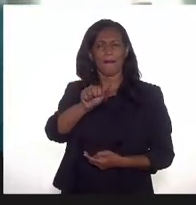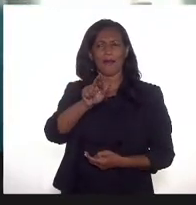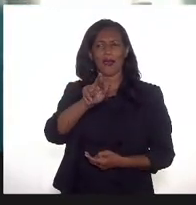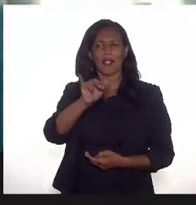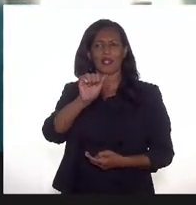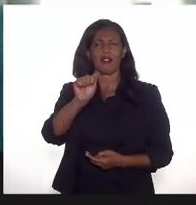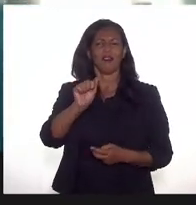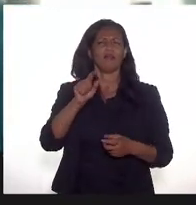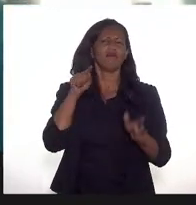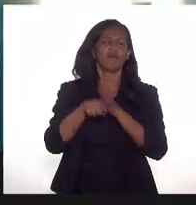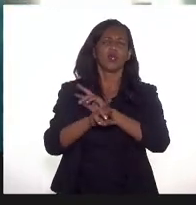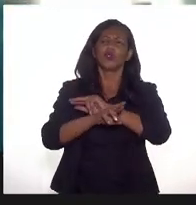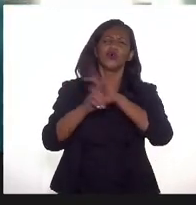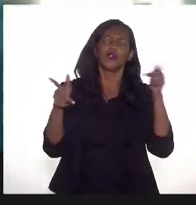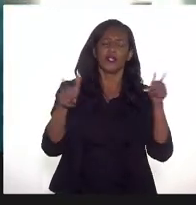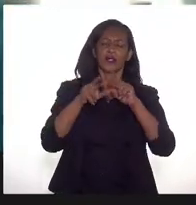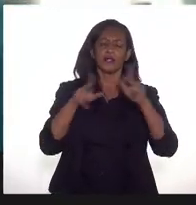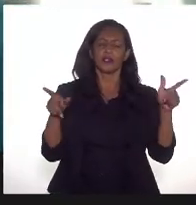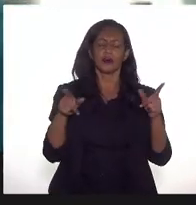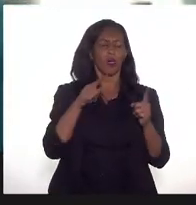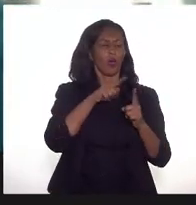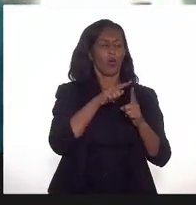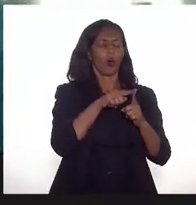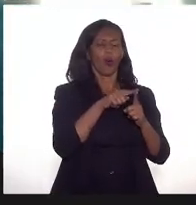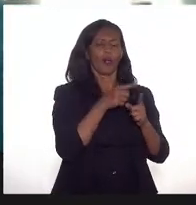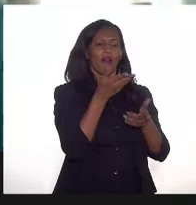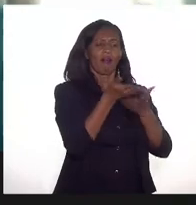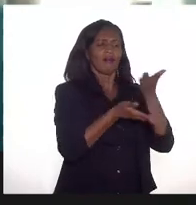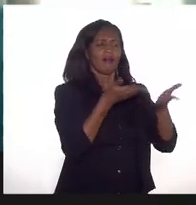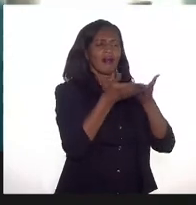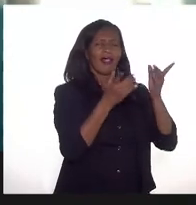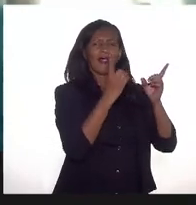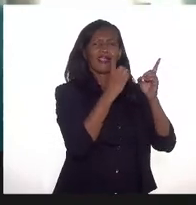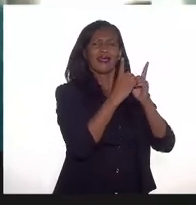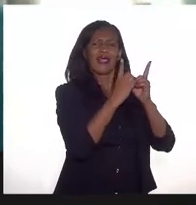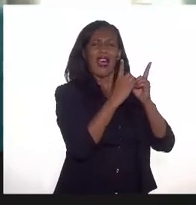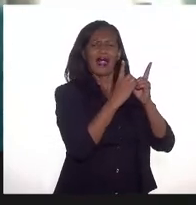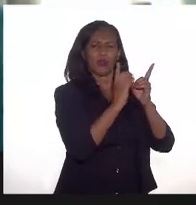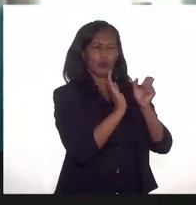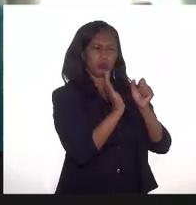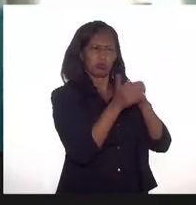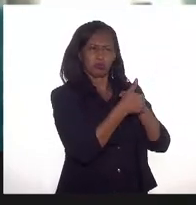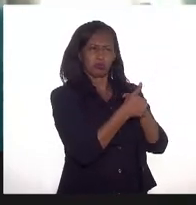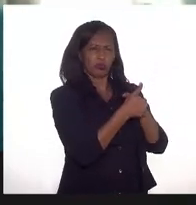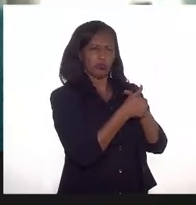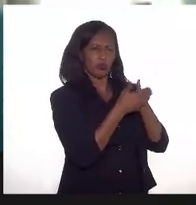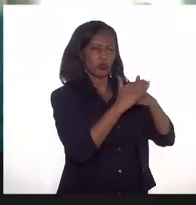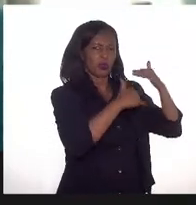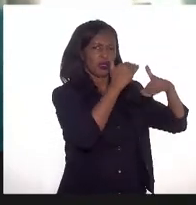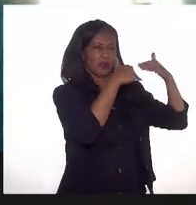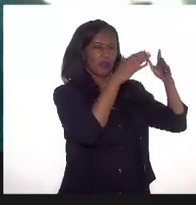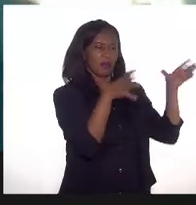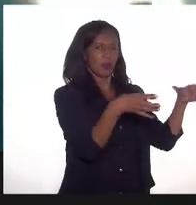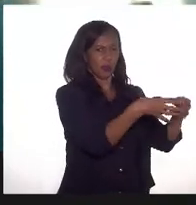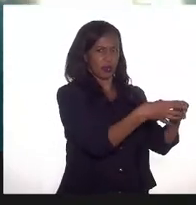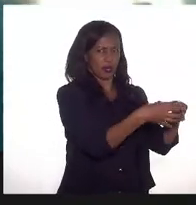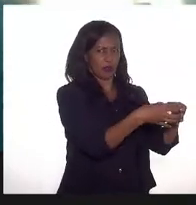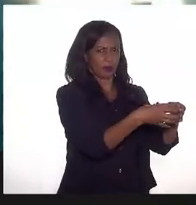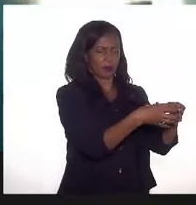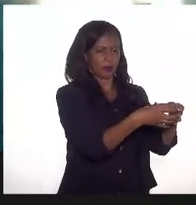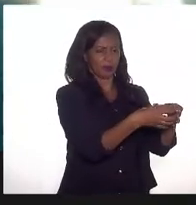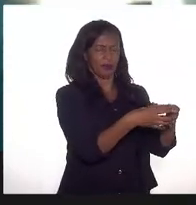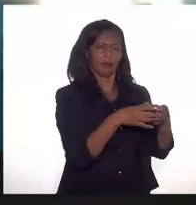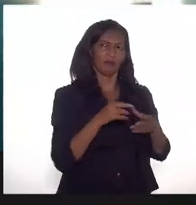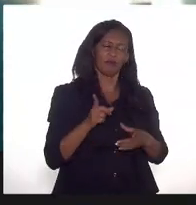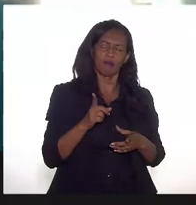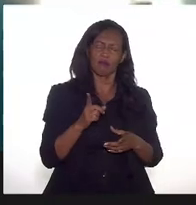diferenciação do que é tratado pela NP como dado sigiloso nos planos de envolvimento dos campos. A senhora